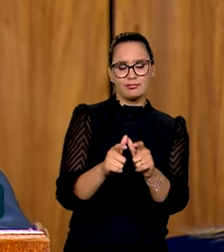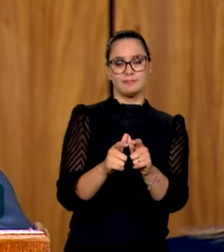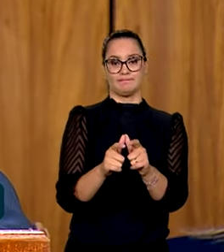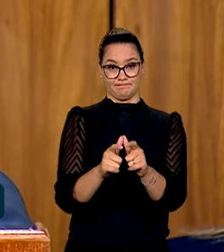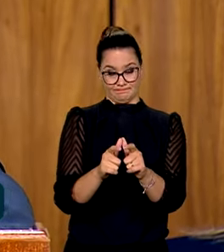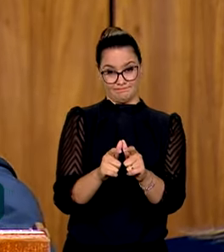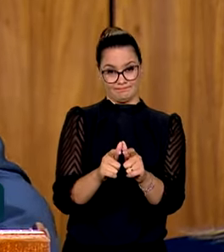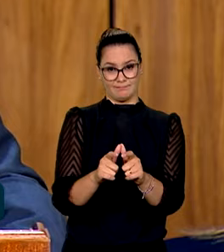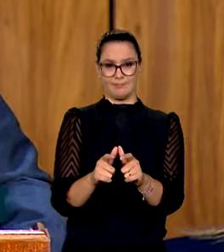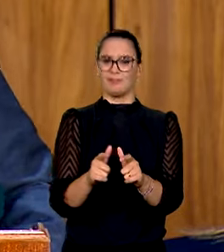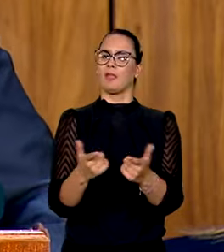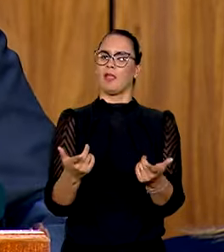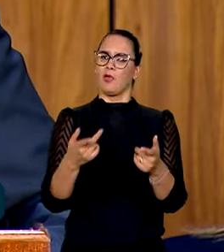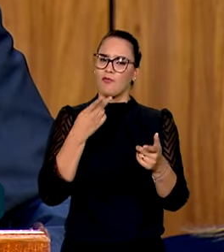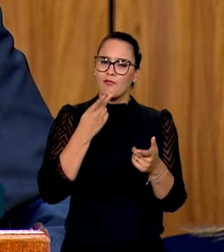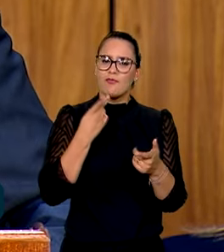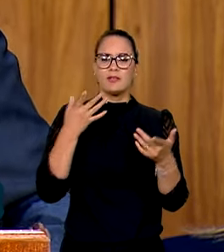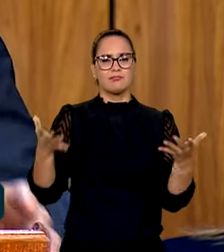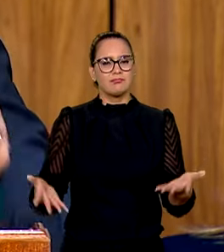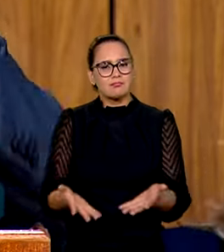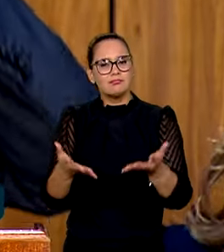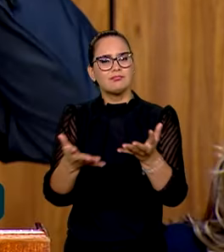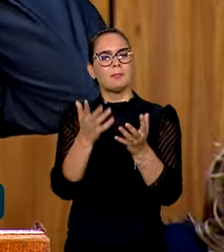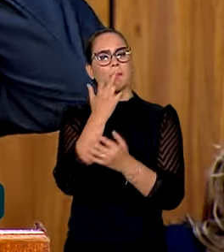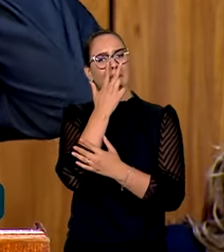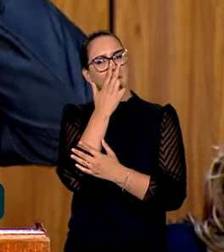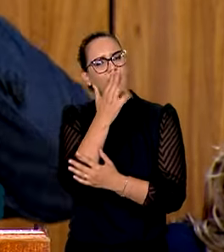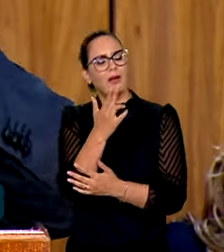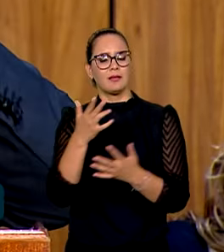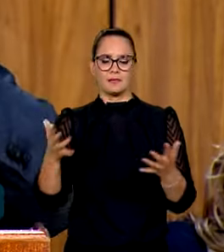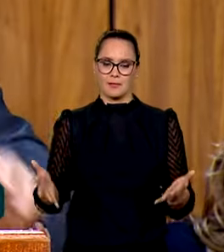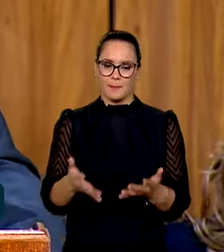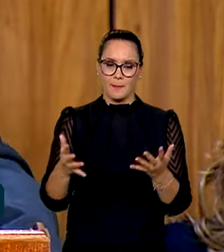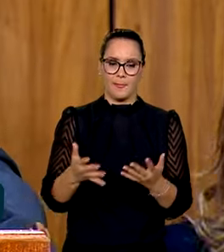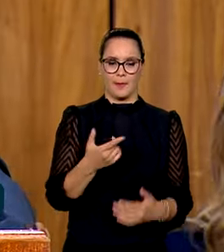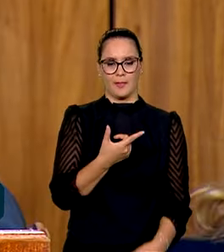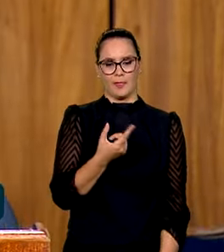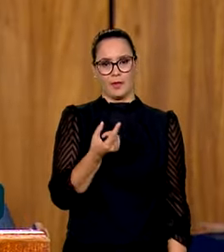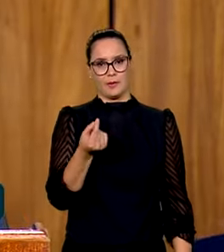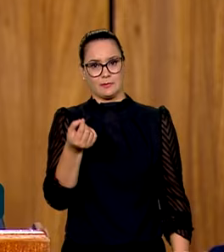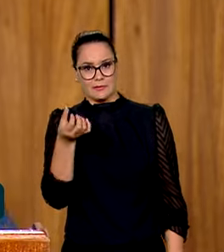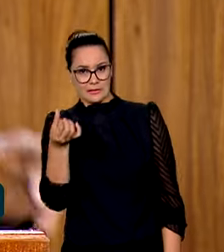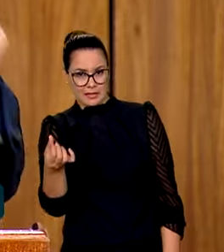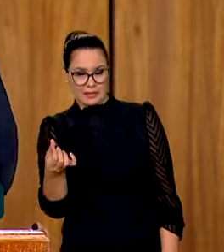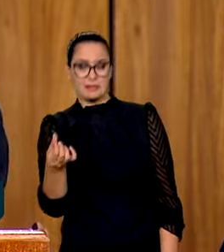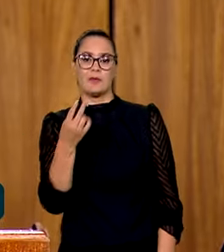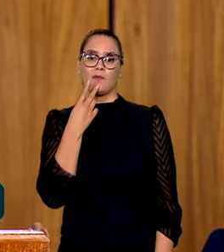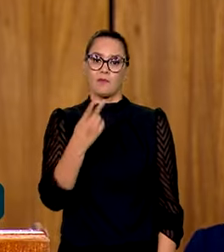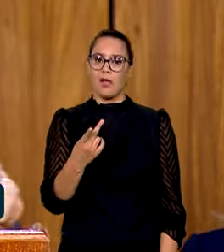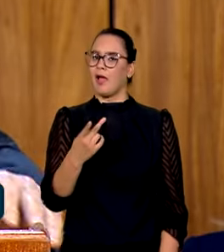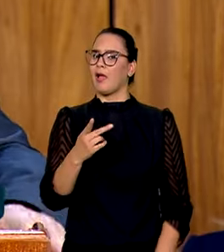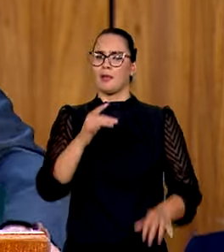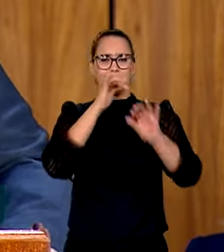Eu cansei de fazer a campanha, me parece que foi a campanha de 2006, dizendo aos